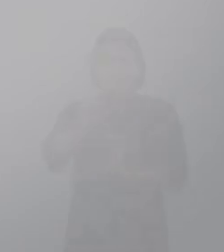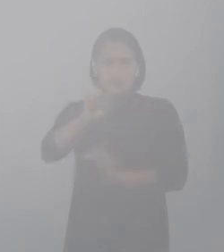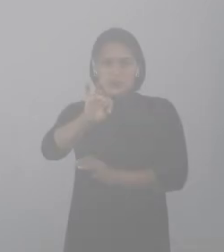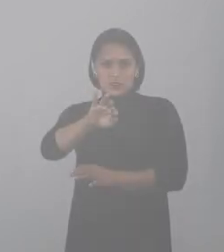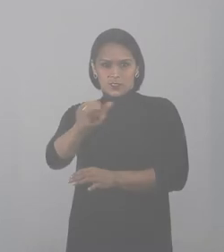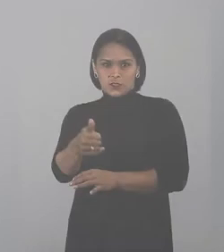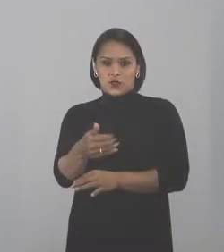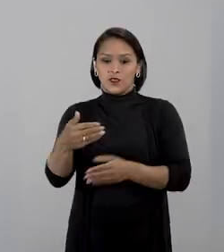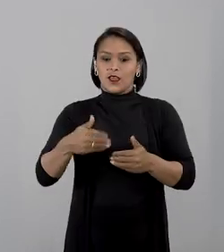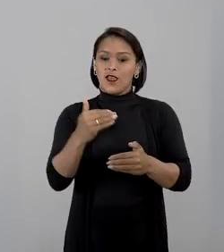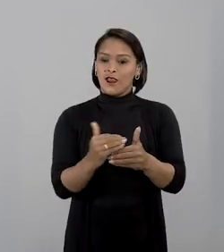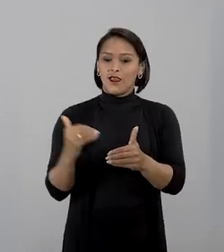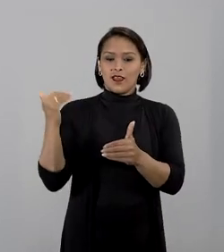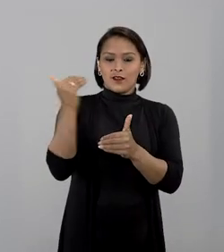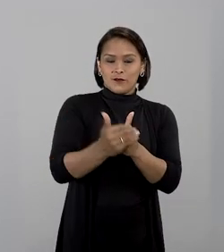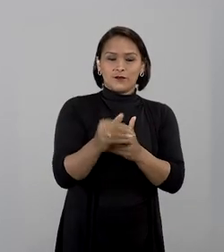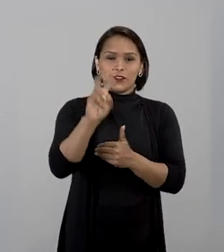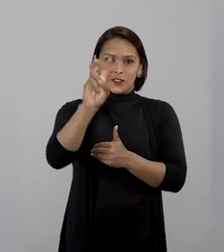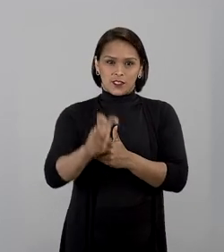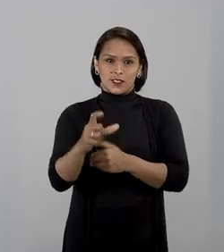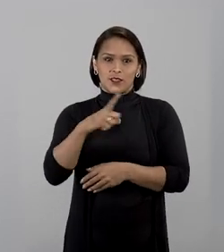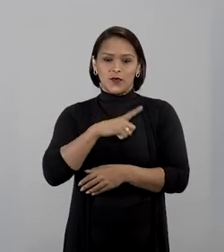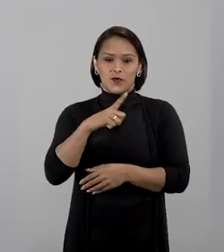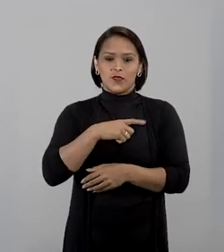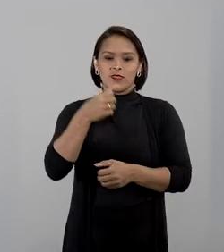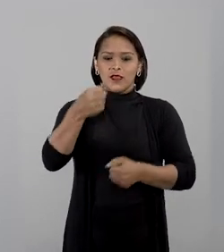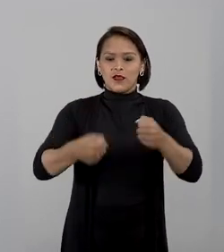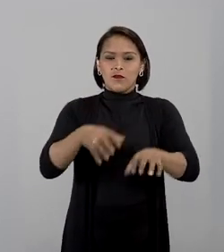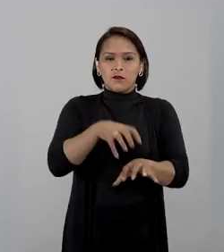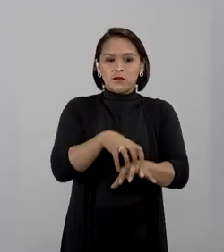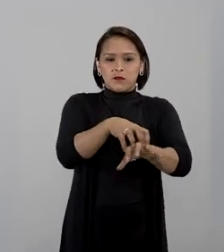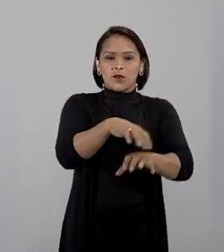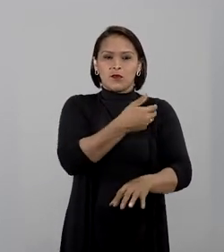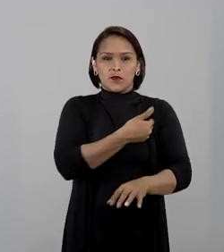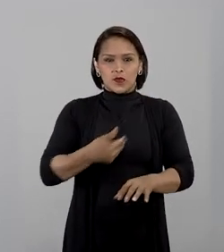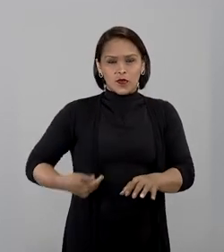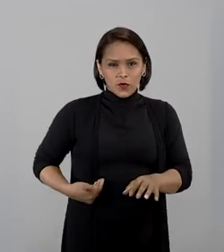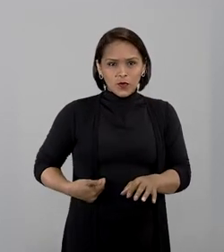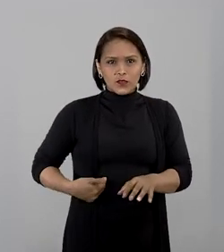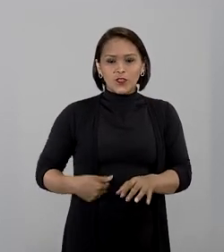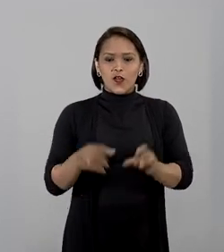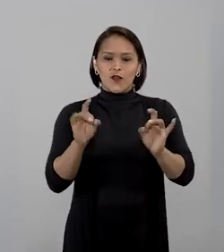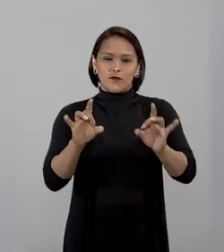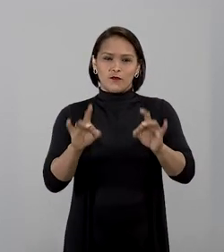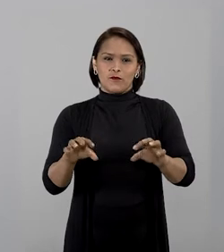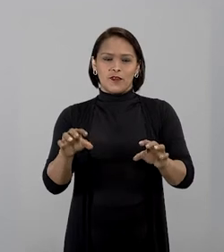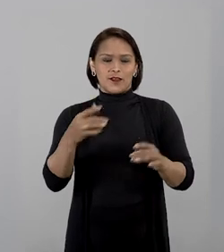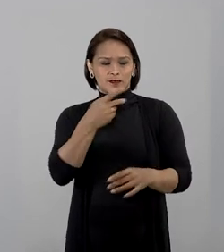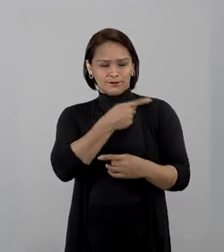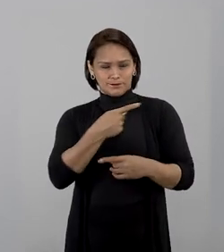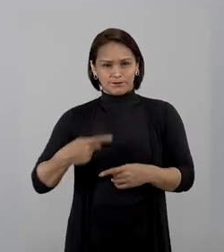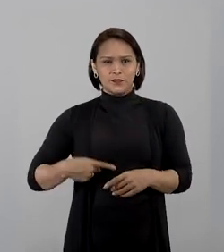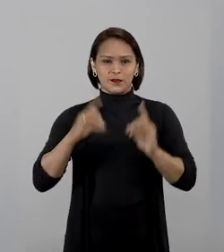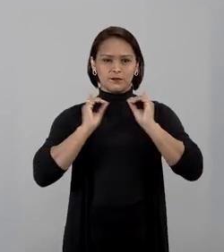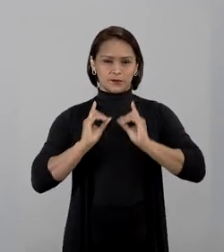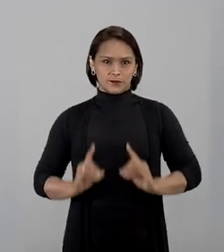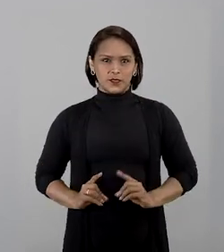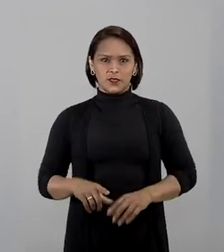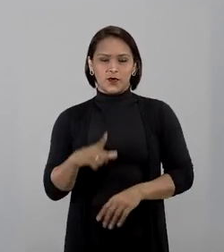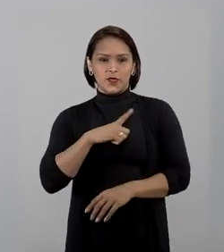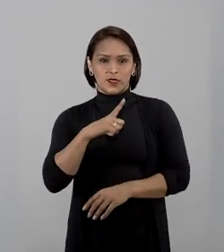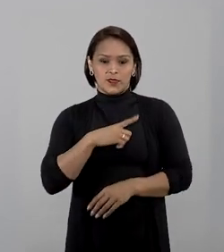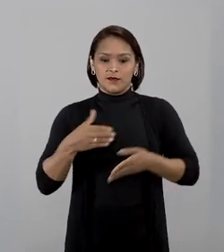Em frente à entrada Golf 5, existe um estacionamento público com vagas reservadas para pessoa com deficiência.